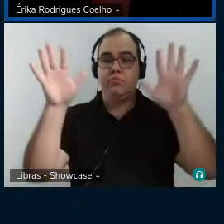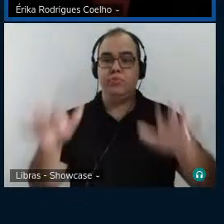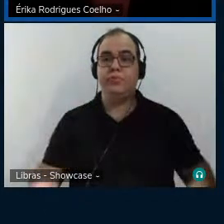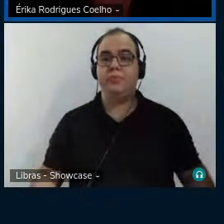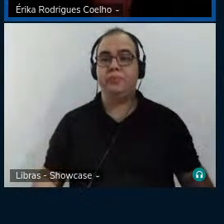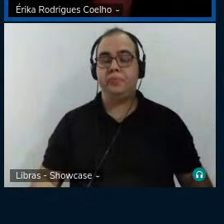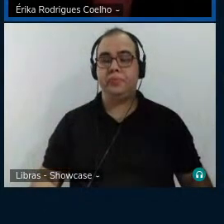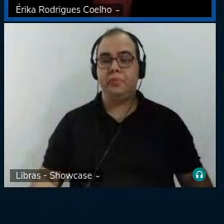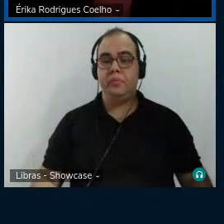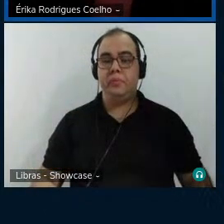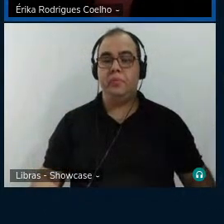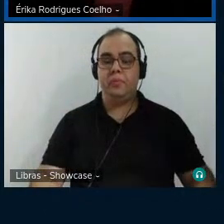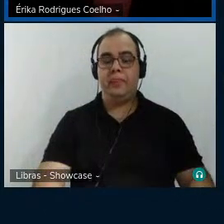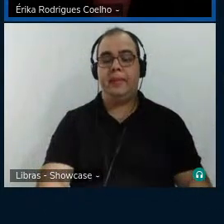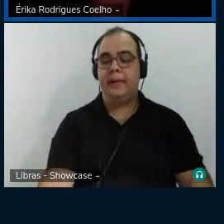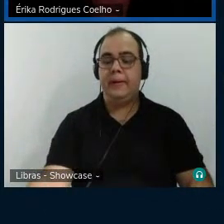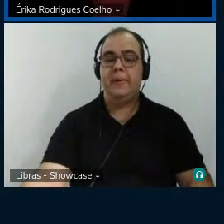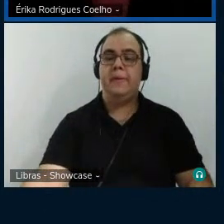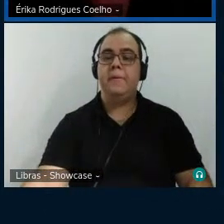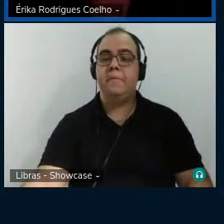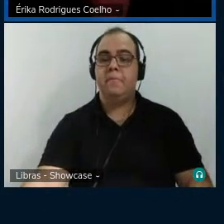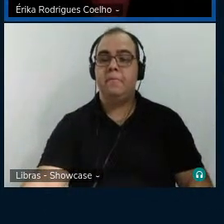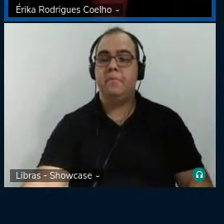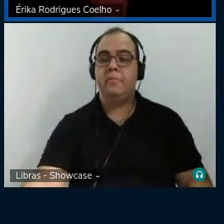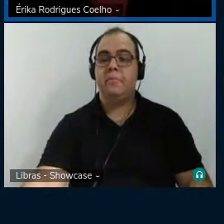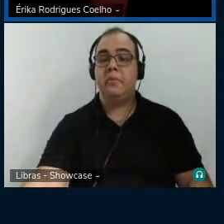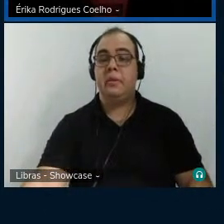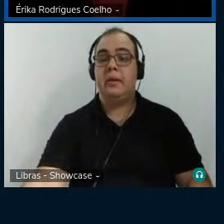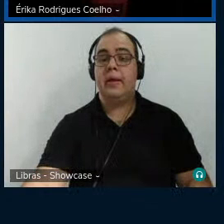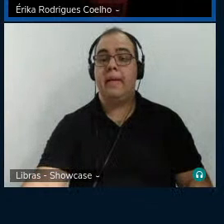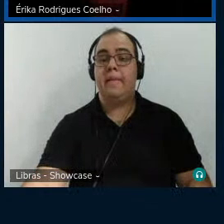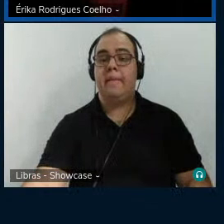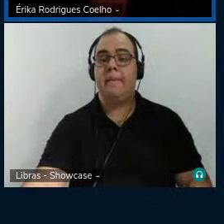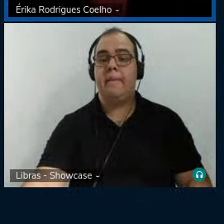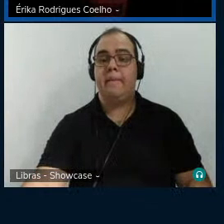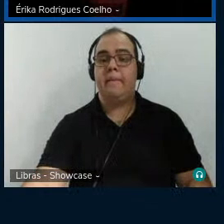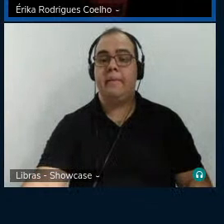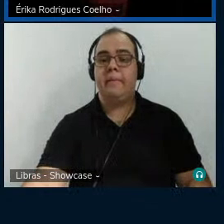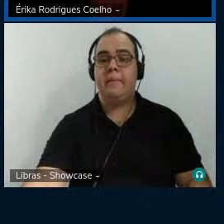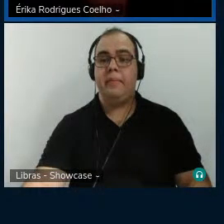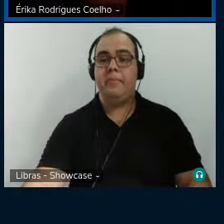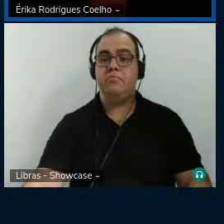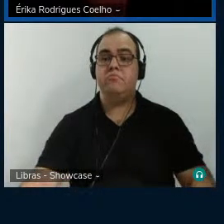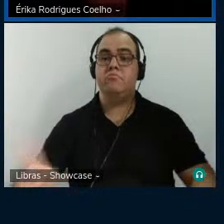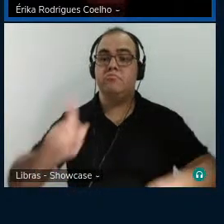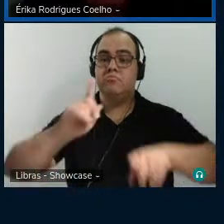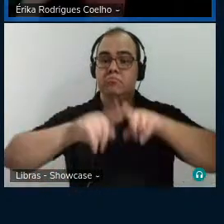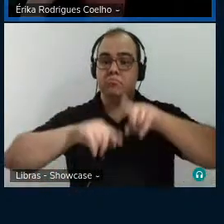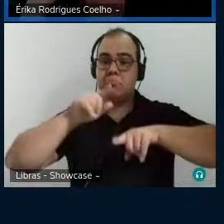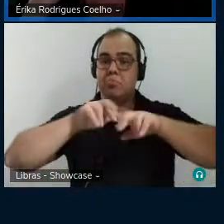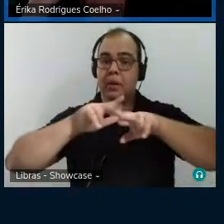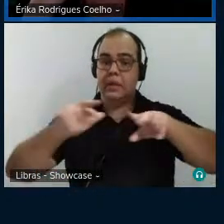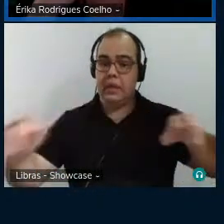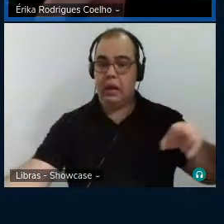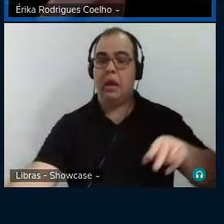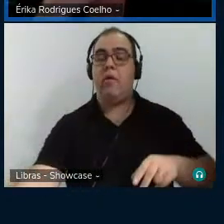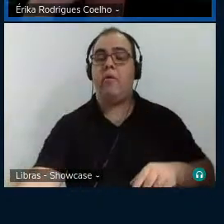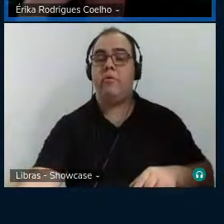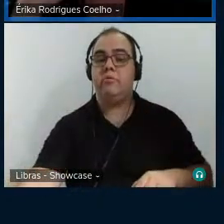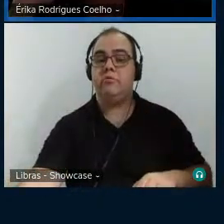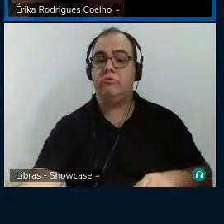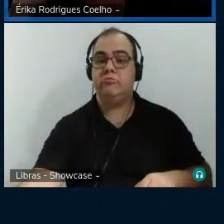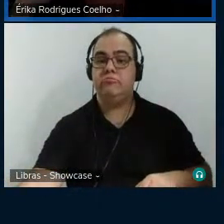Os materiais e métodos, livra ali de uma pesquisa bibliográfica,